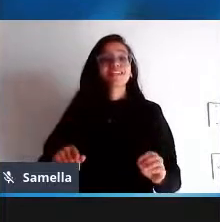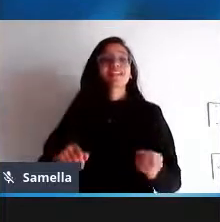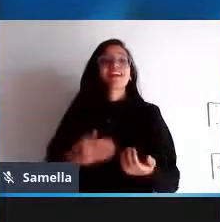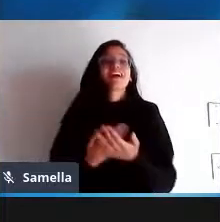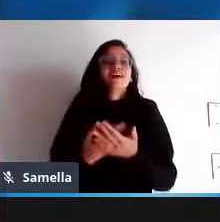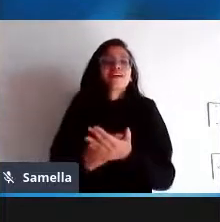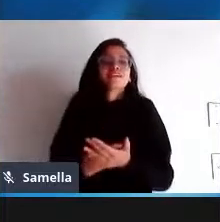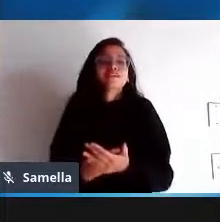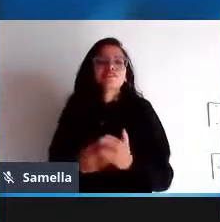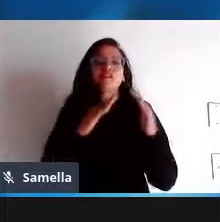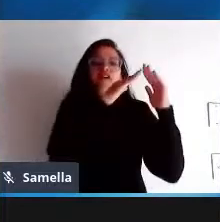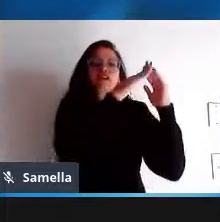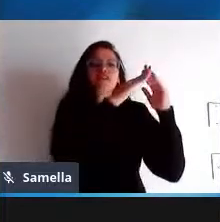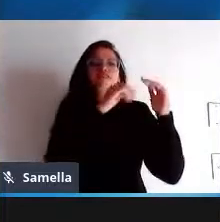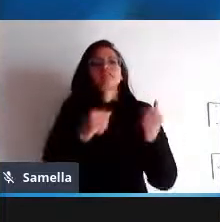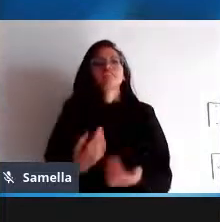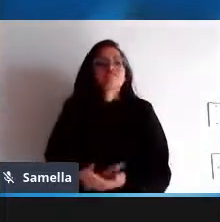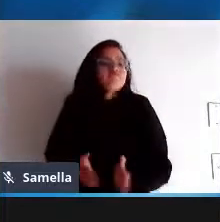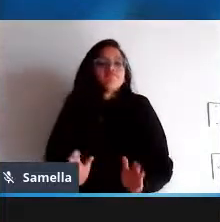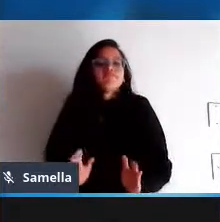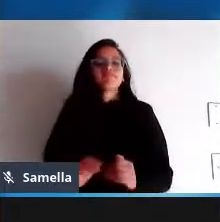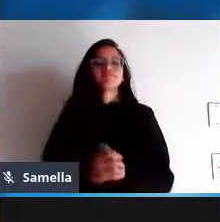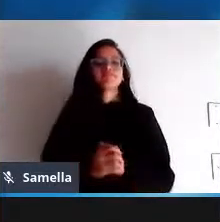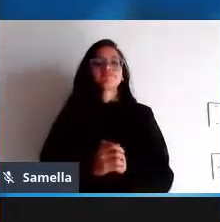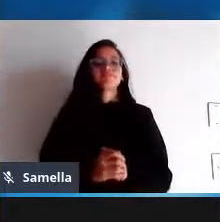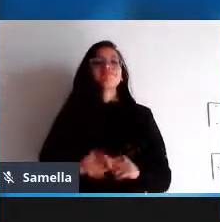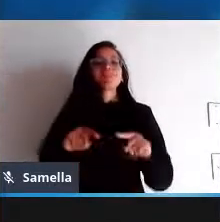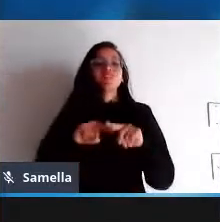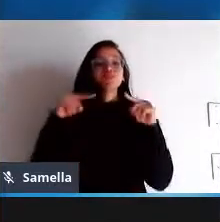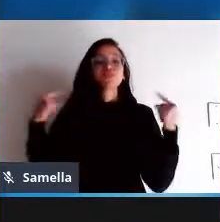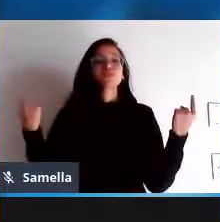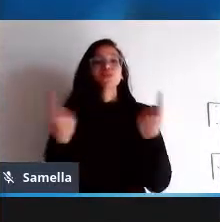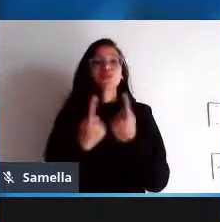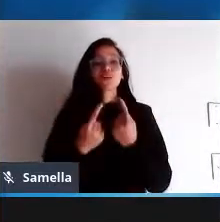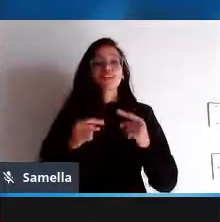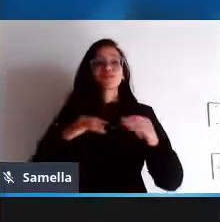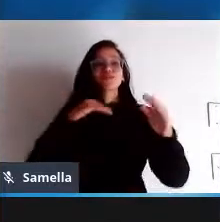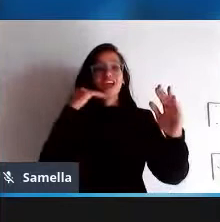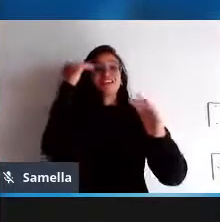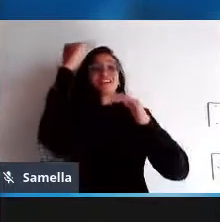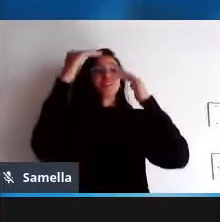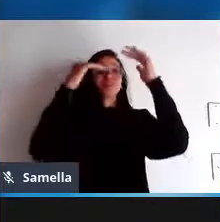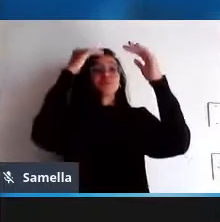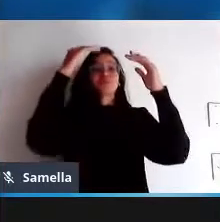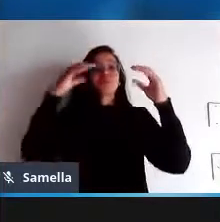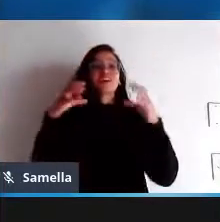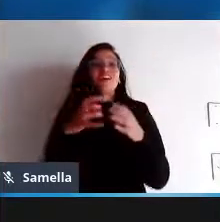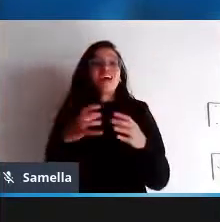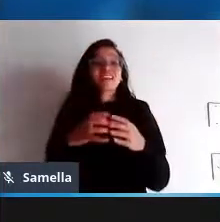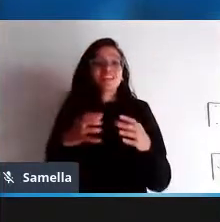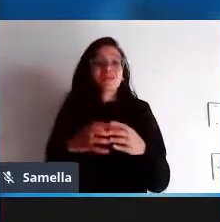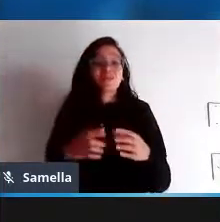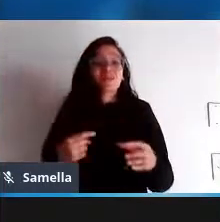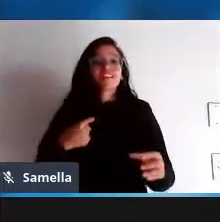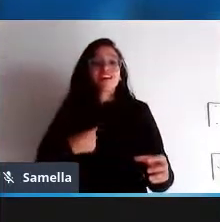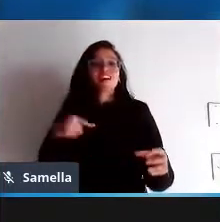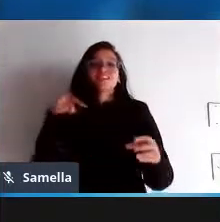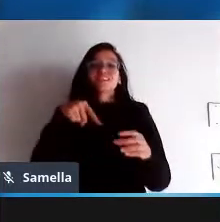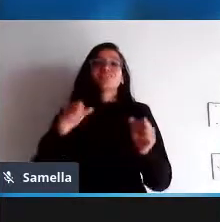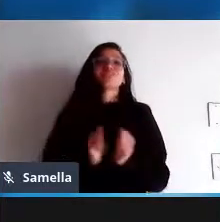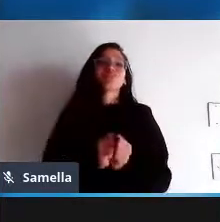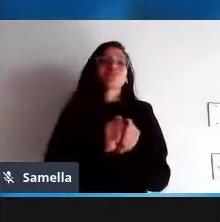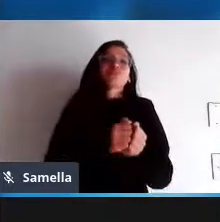frequentar mas isso faz parte essas são as várias comunidades e desde cedo a gente lida com isso